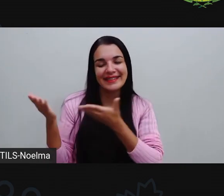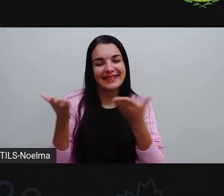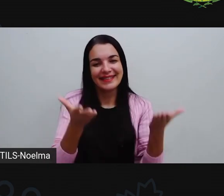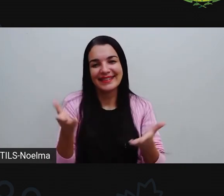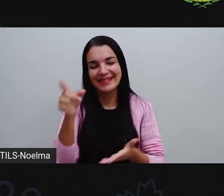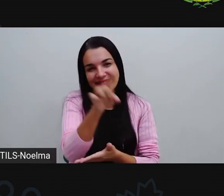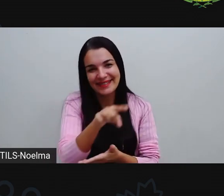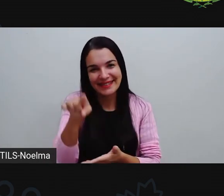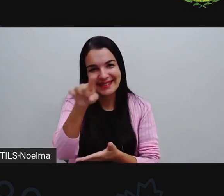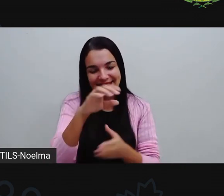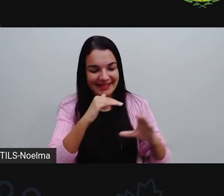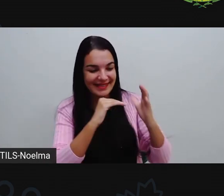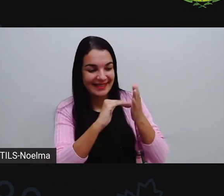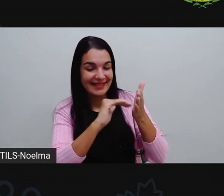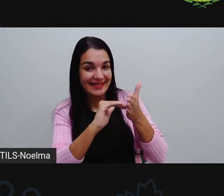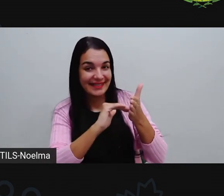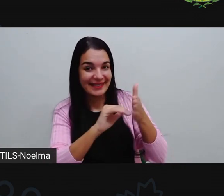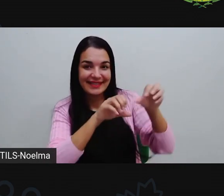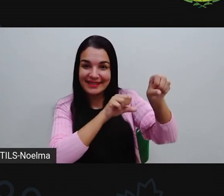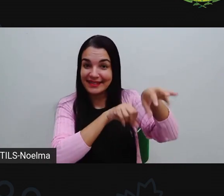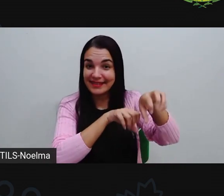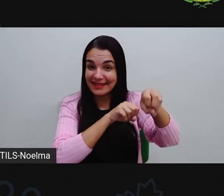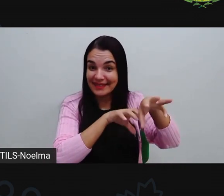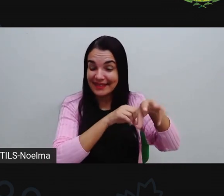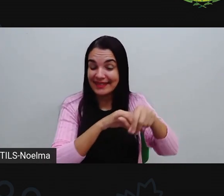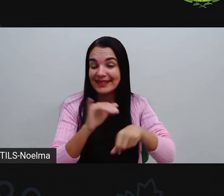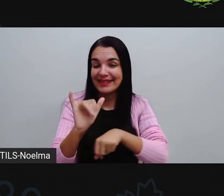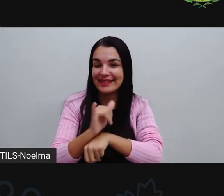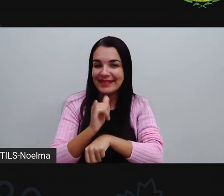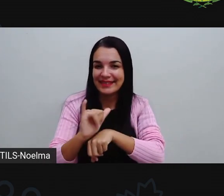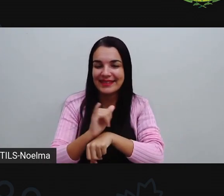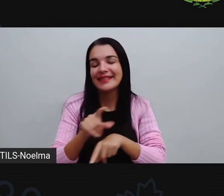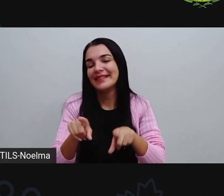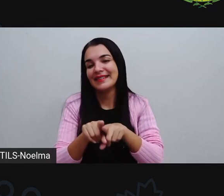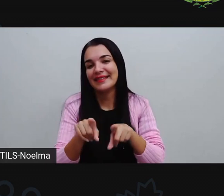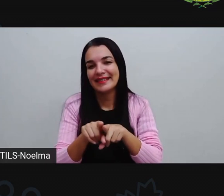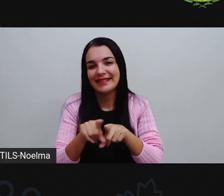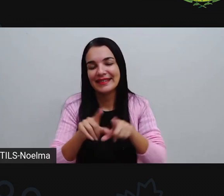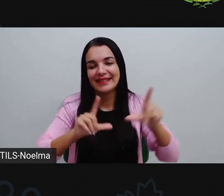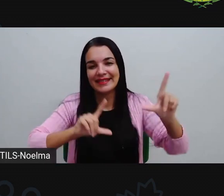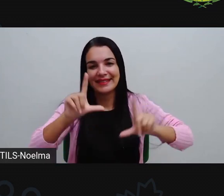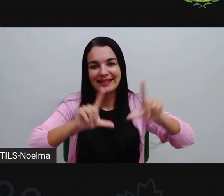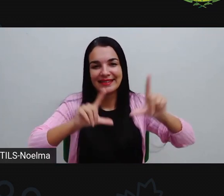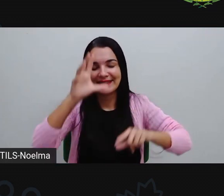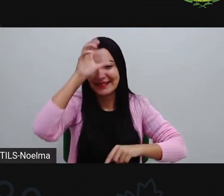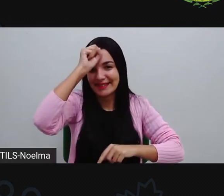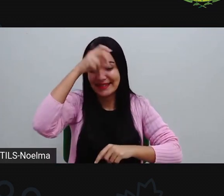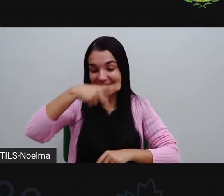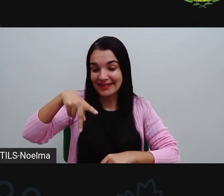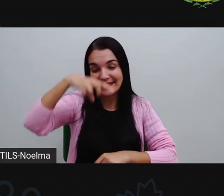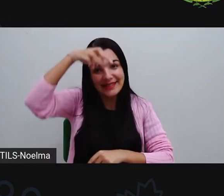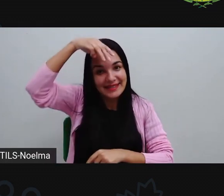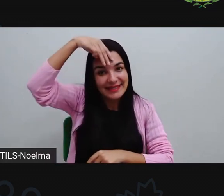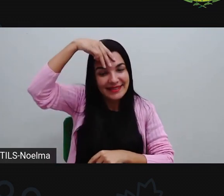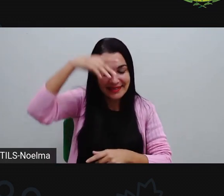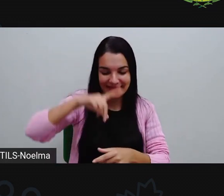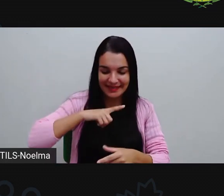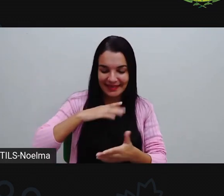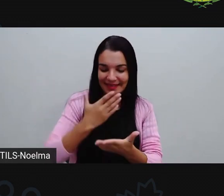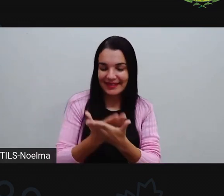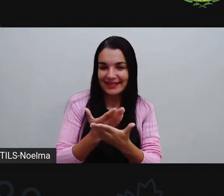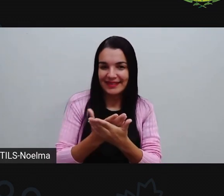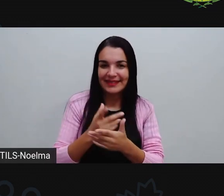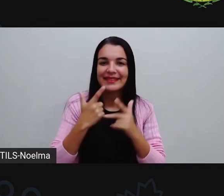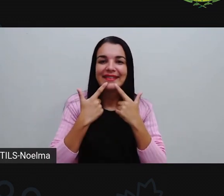aqui vocês no nosso canal para mais um momento de muito aprendizado. Eu sou a professora Mirti e nós teremos aula de